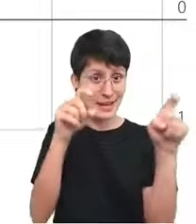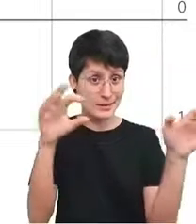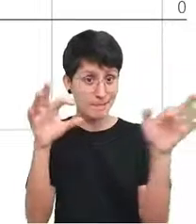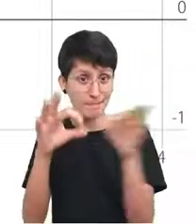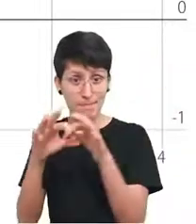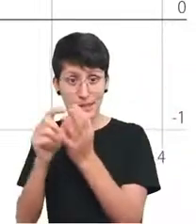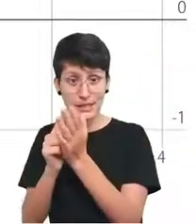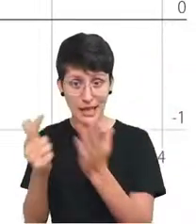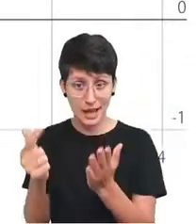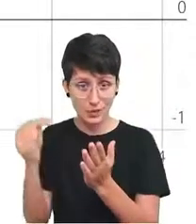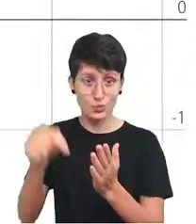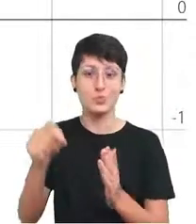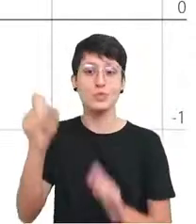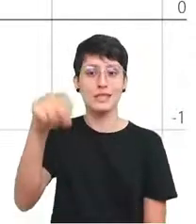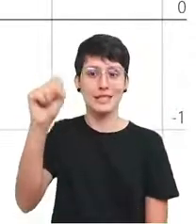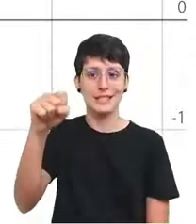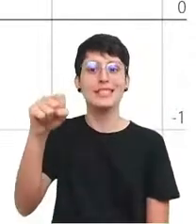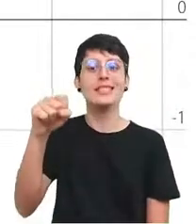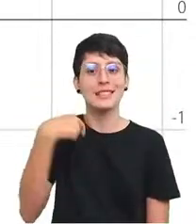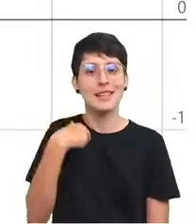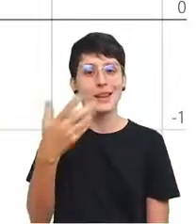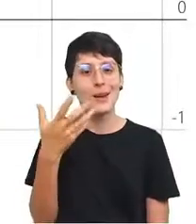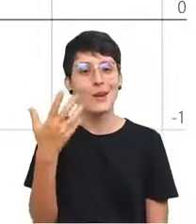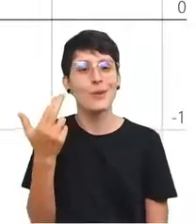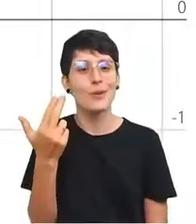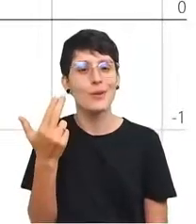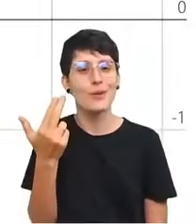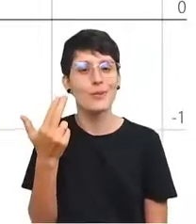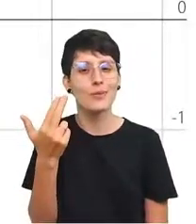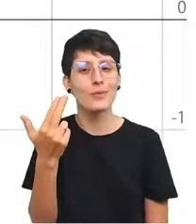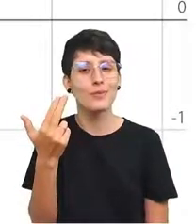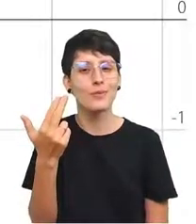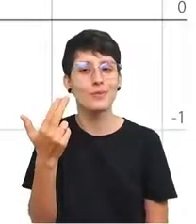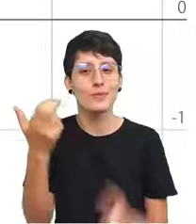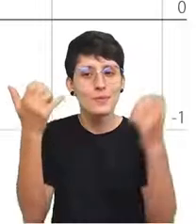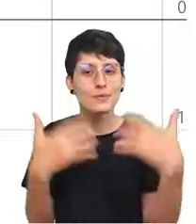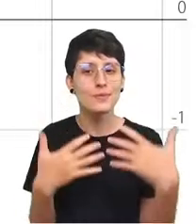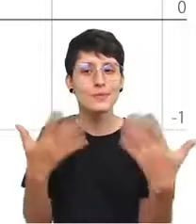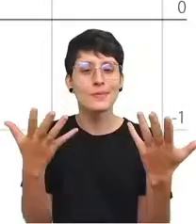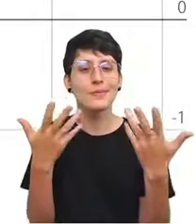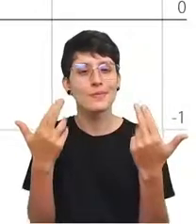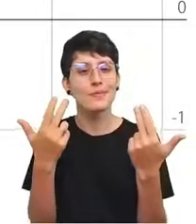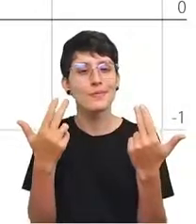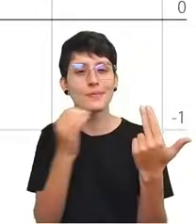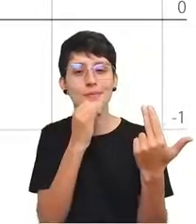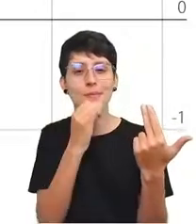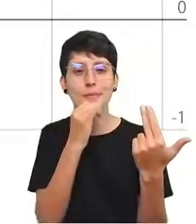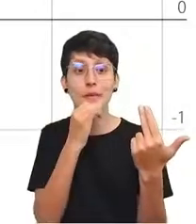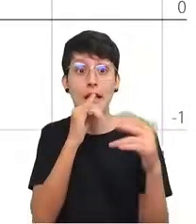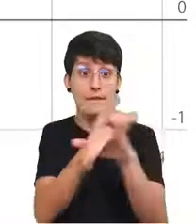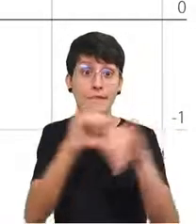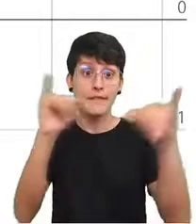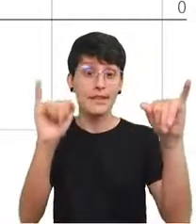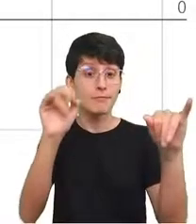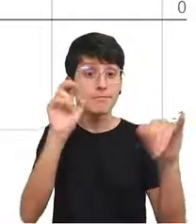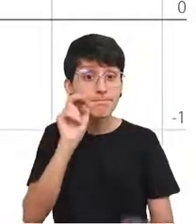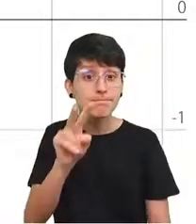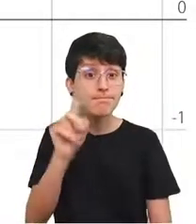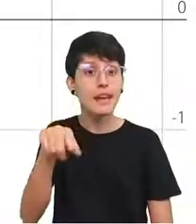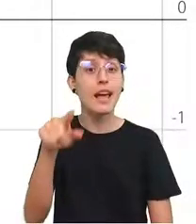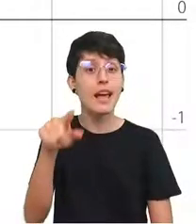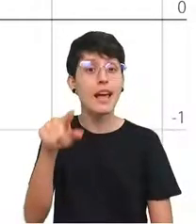dados. E, à medida que eu falo sobre isso, eu gostaria de dizer às pessoas que eu vejo tudo isso como